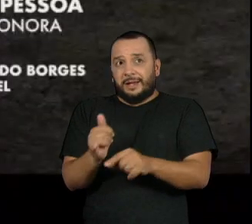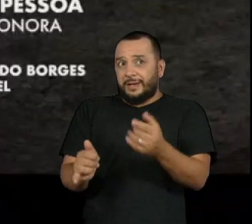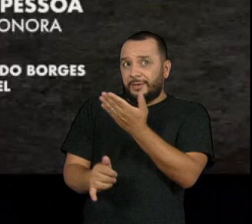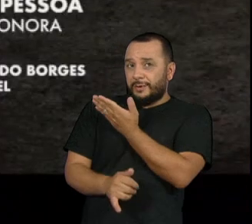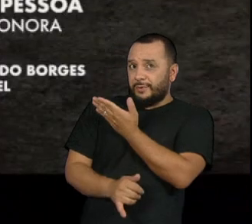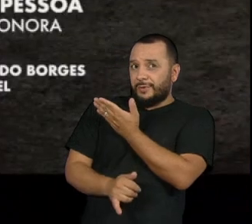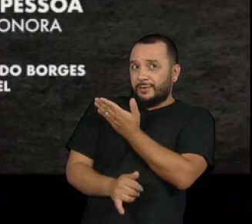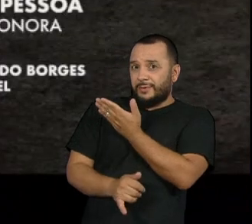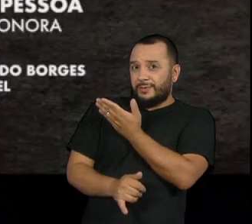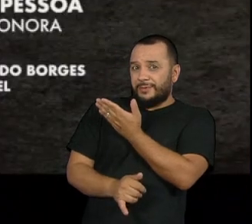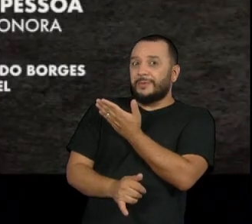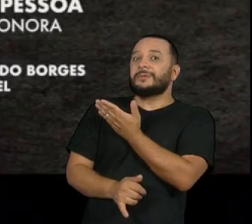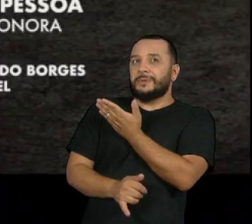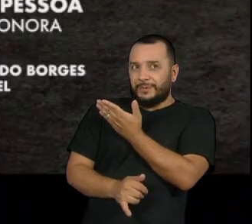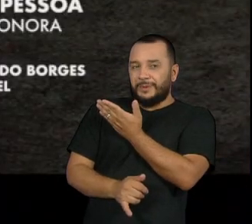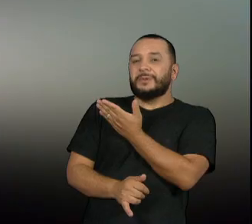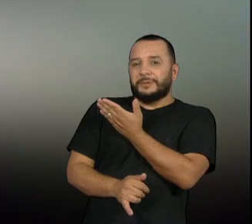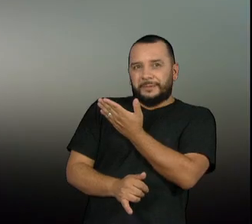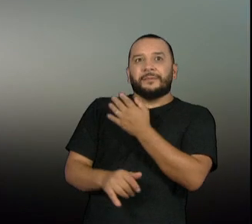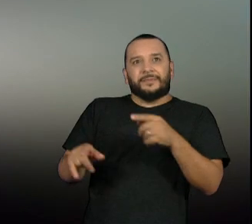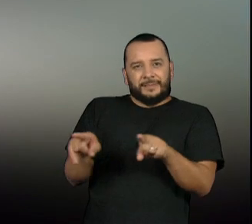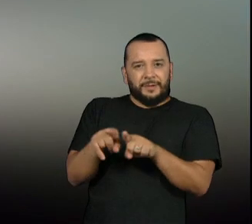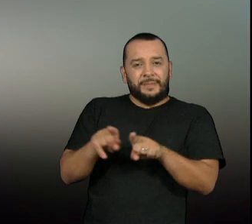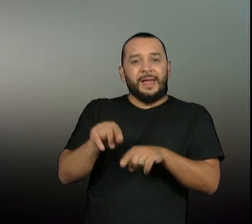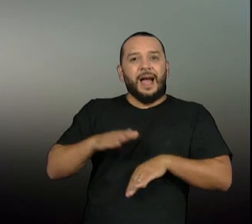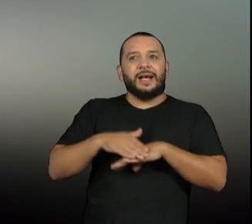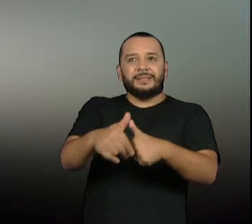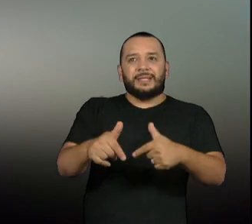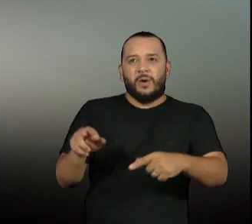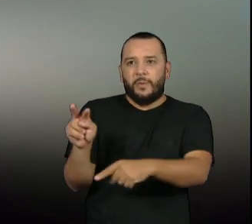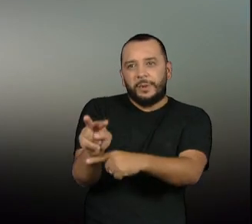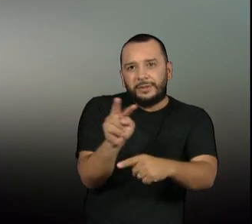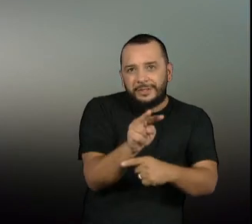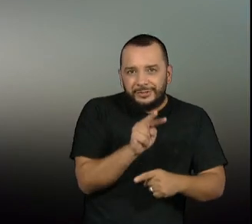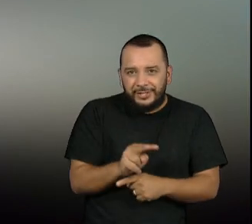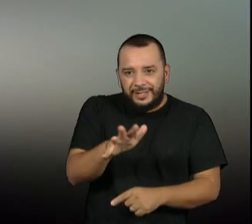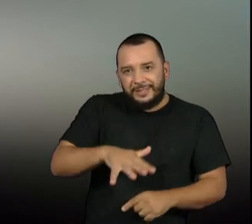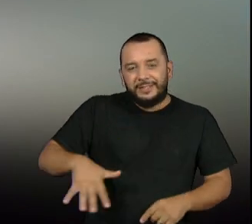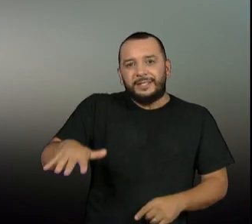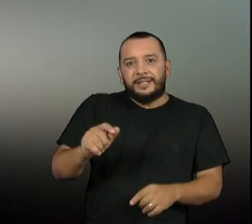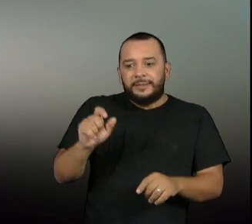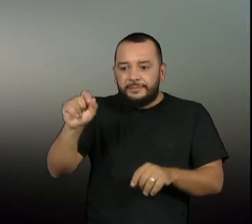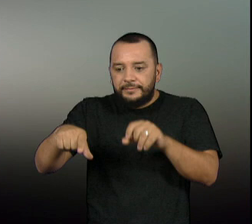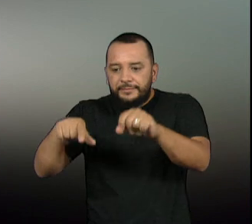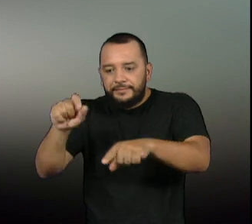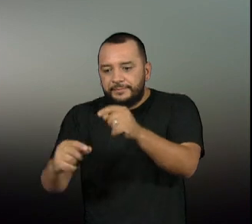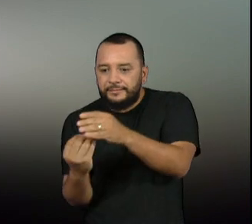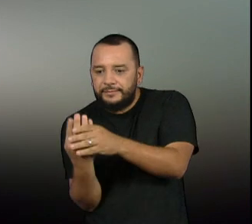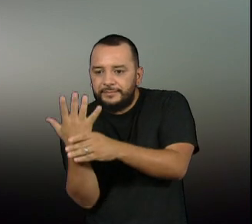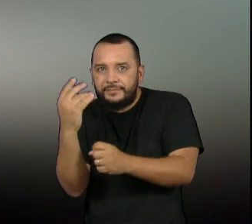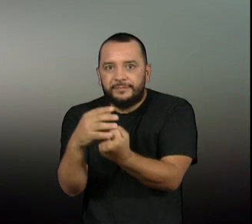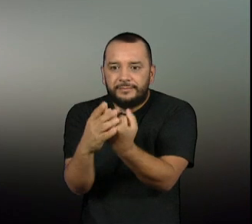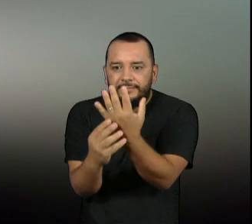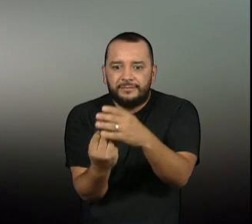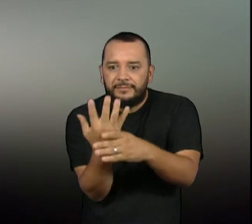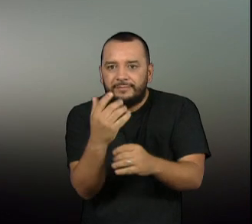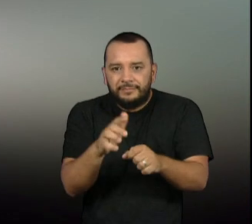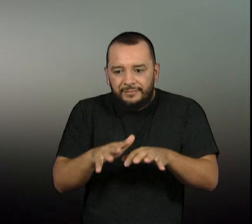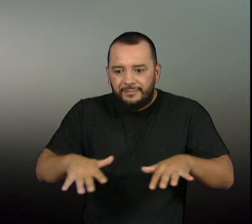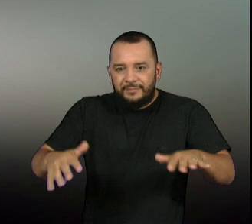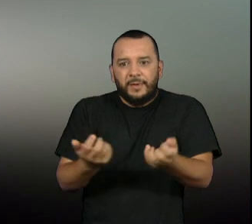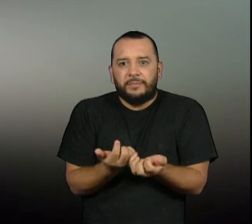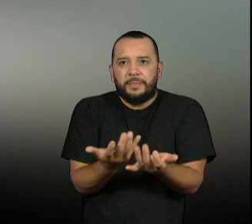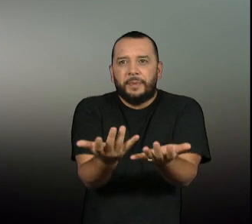sendo finalizado. E ações socioambientais, como a produção e plantio de mudas nativas para a